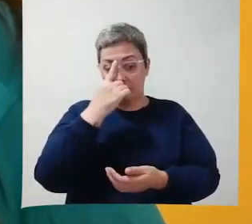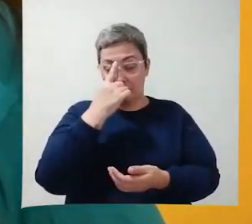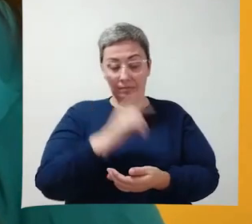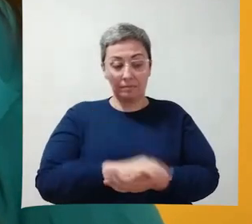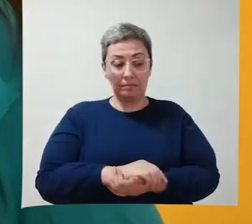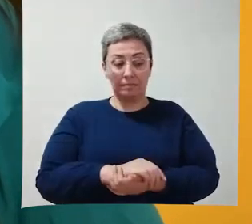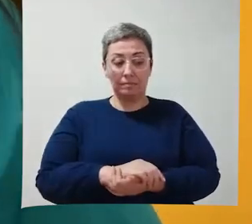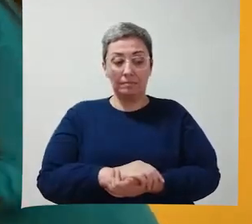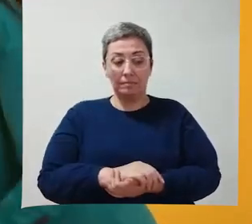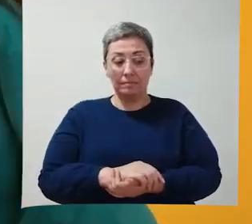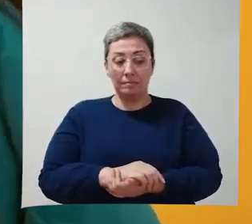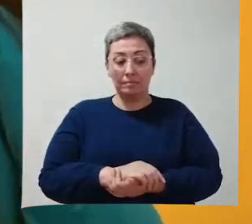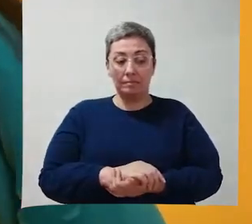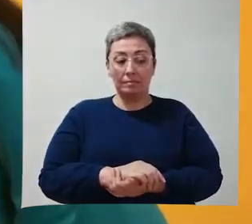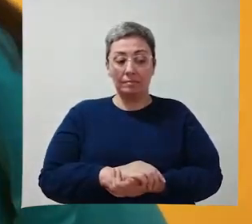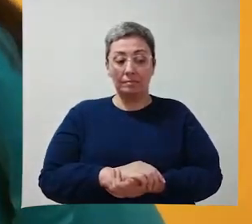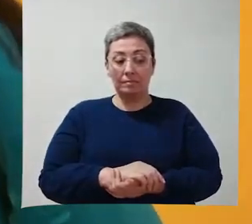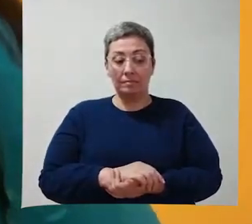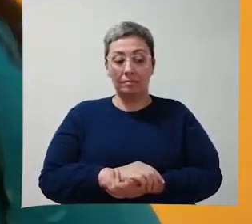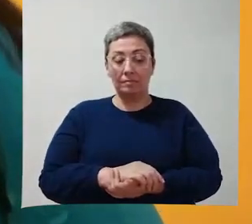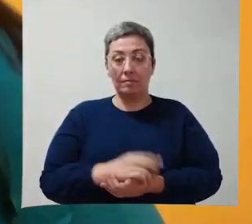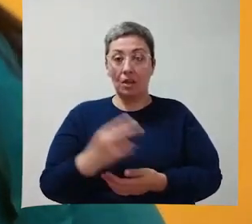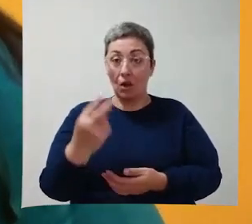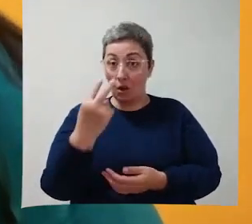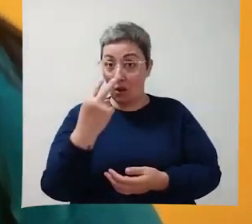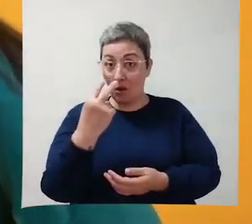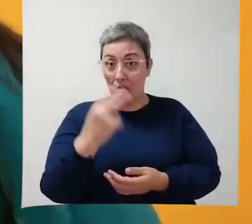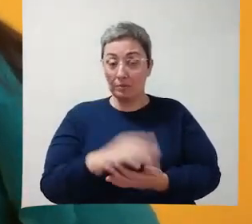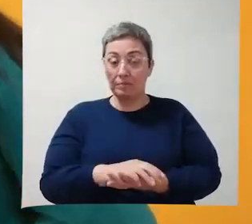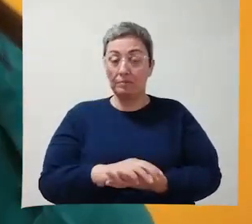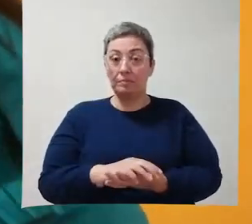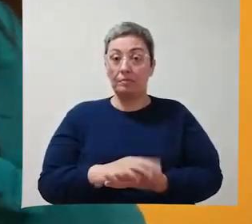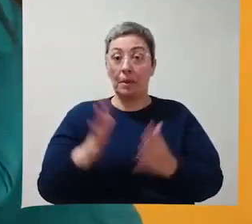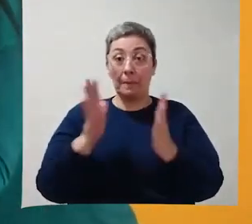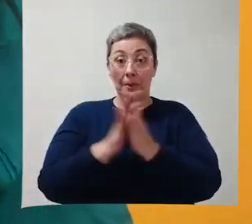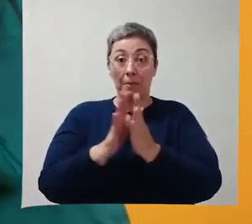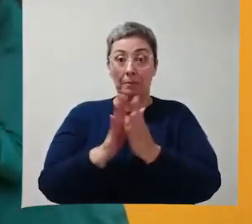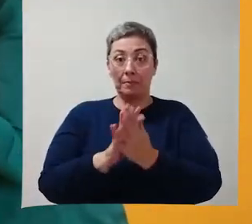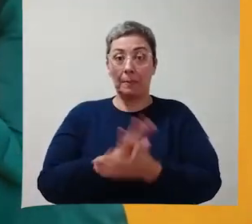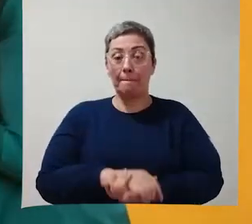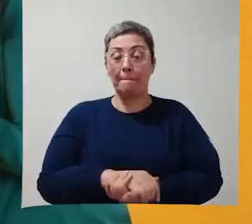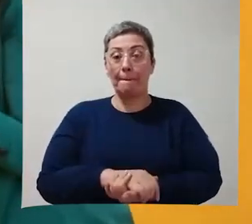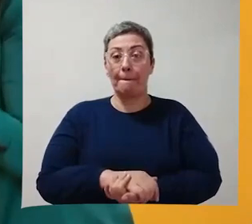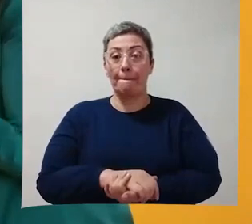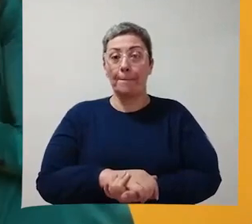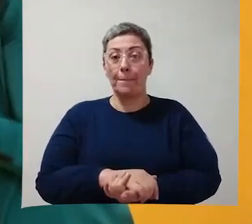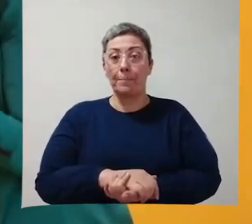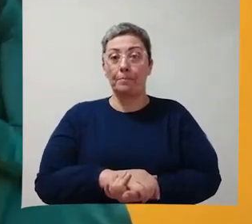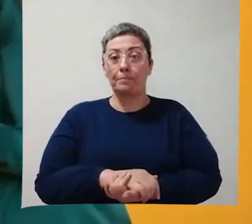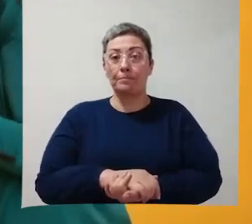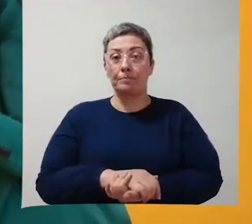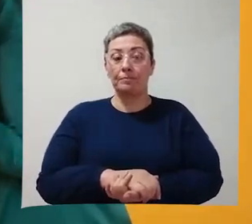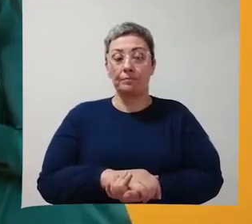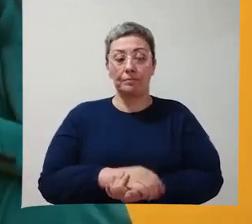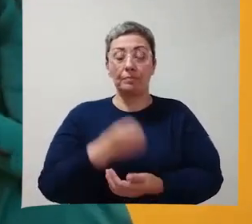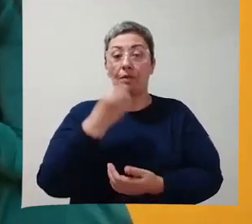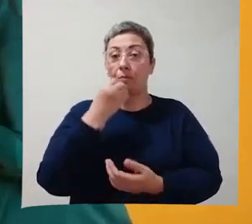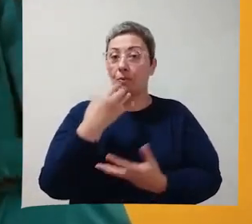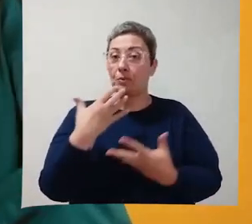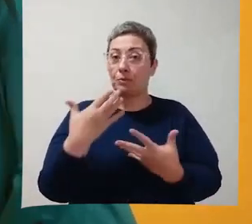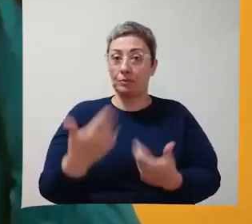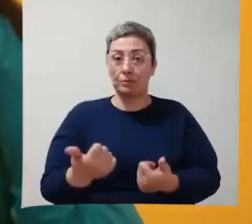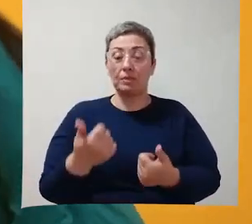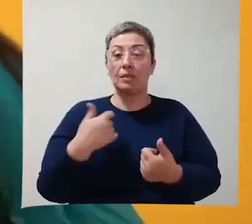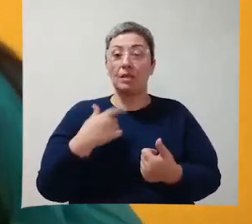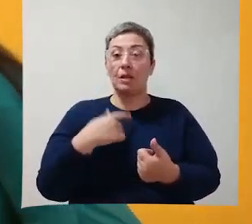Muito bem! Augusto, olha aqui para mim. Batendo palmas. Isso! Muito